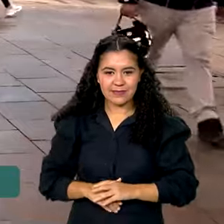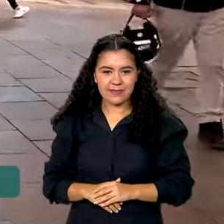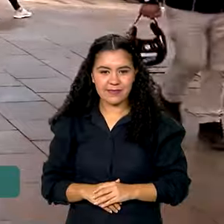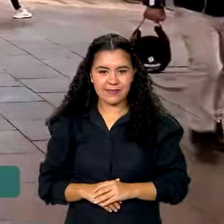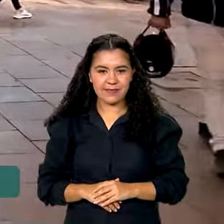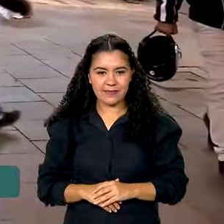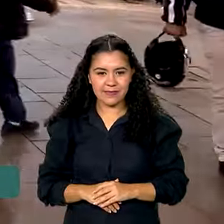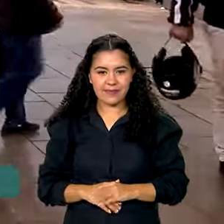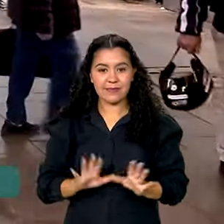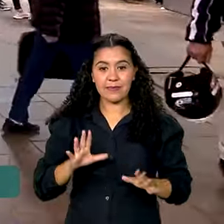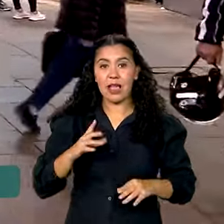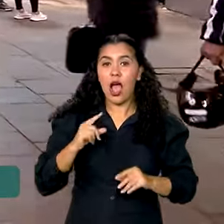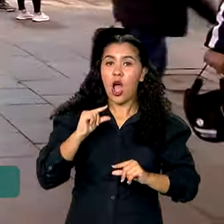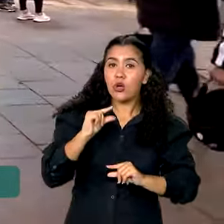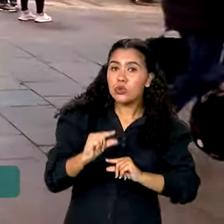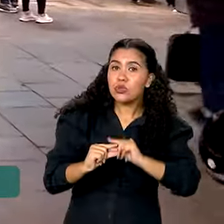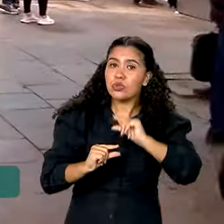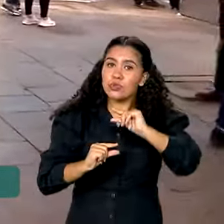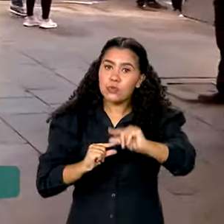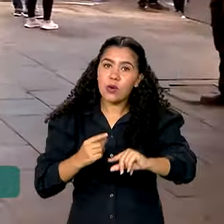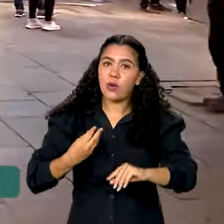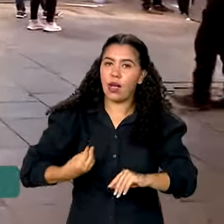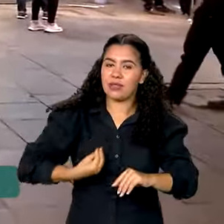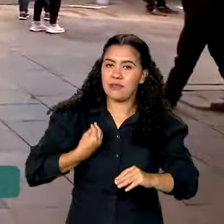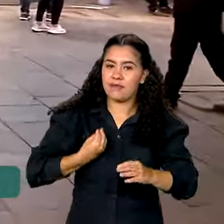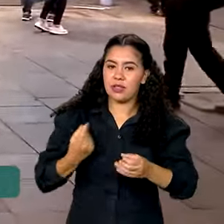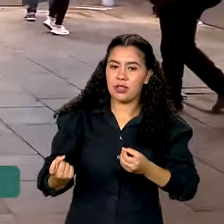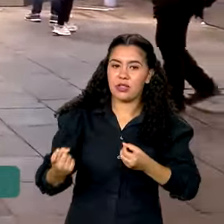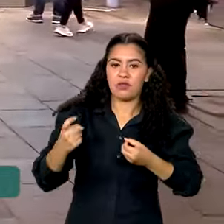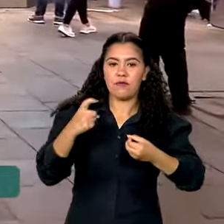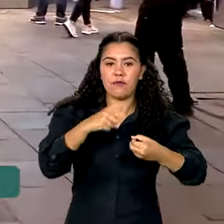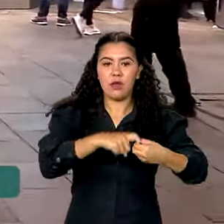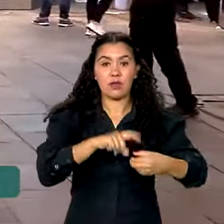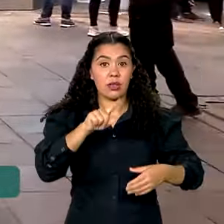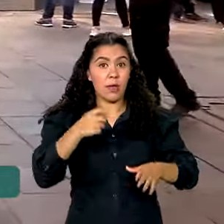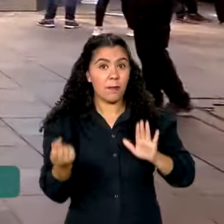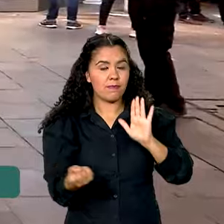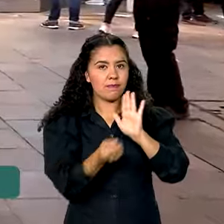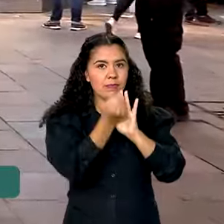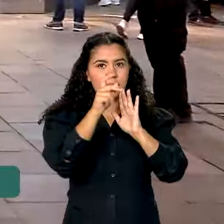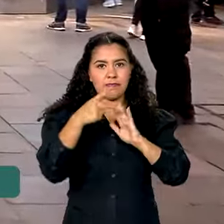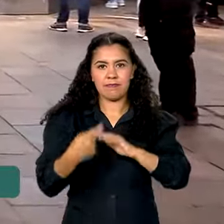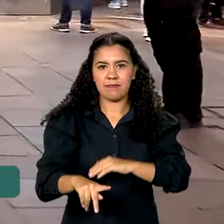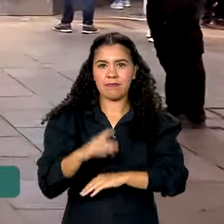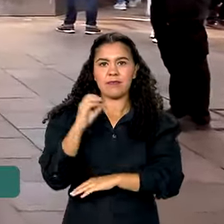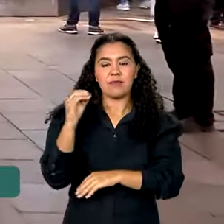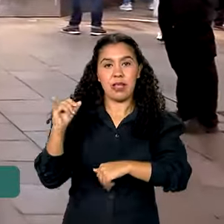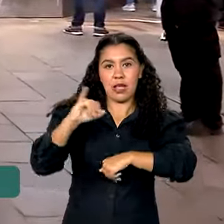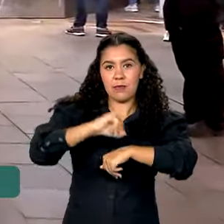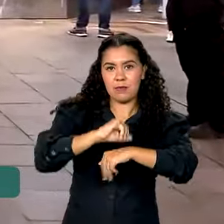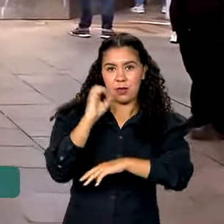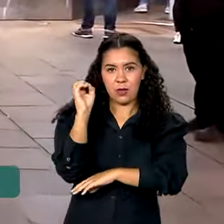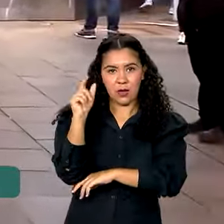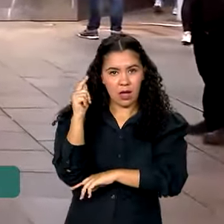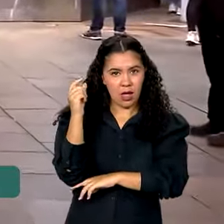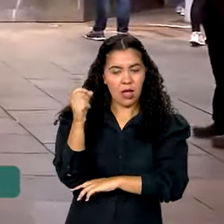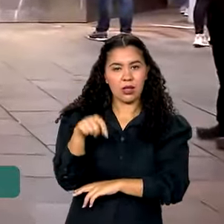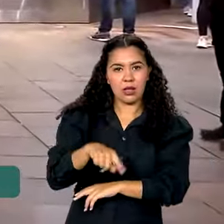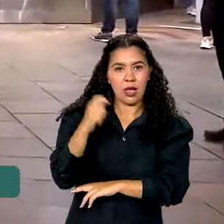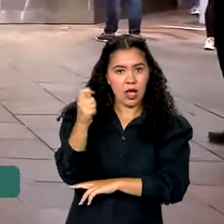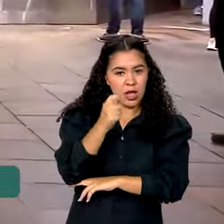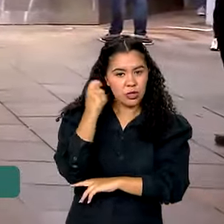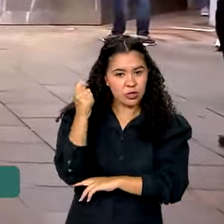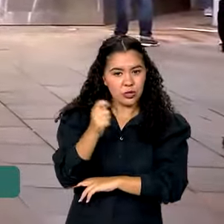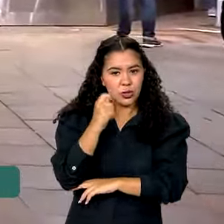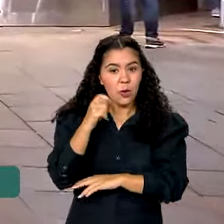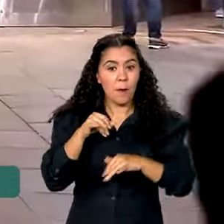A vida aos poucos vai voltando aqui para um dos símbolos da capital gaúcha. O mercado público de Porto Alegre é o mais antigo